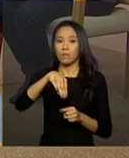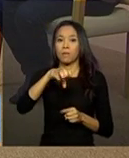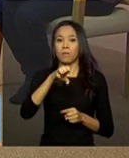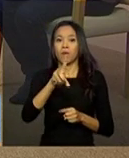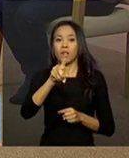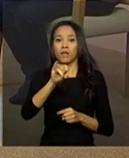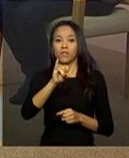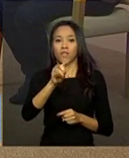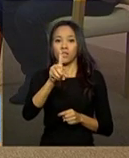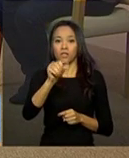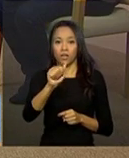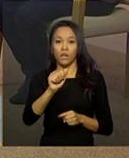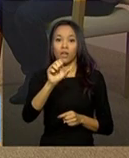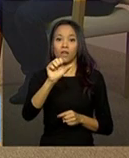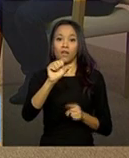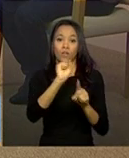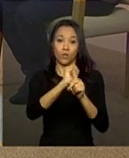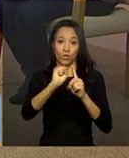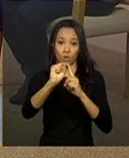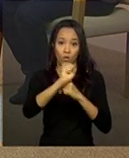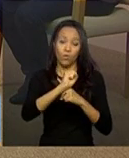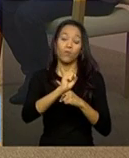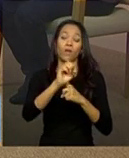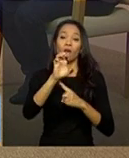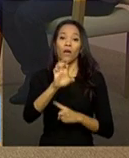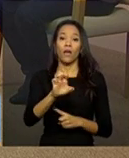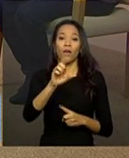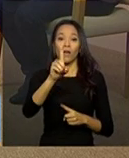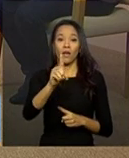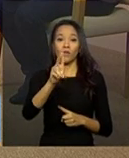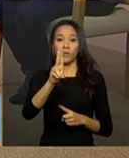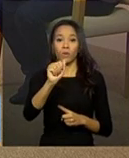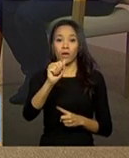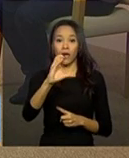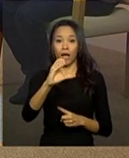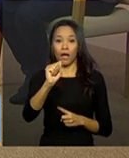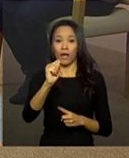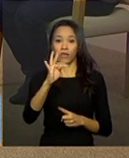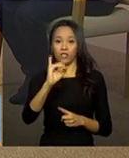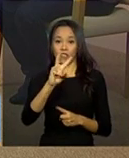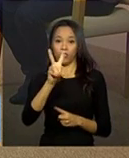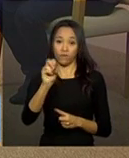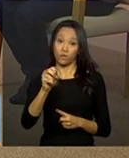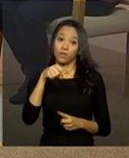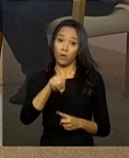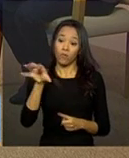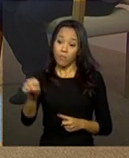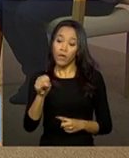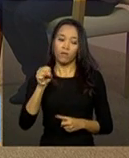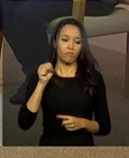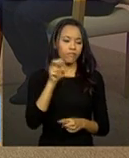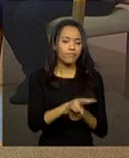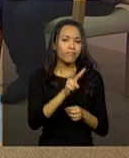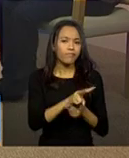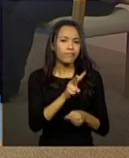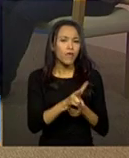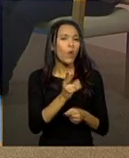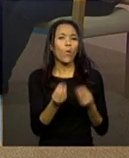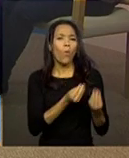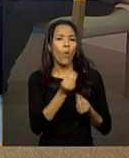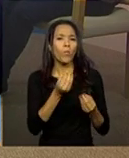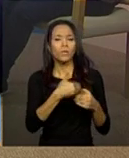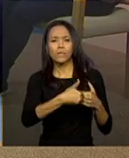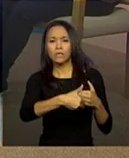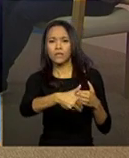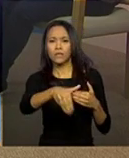identificar quais são esses meninos, quando foi iniciado esse acompanhamento e quando será concluído. E isto é